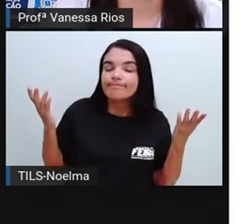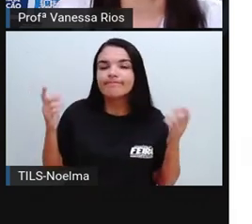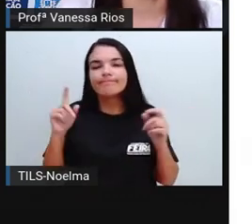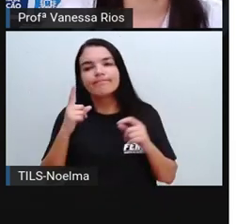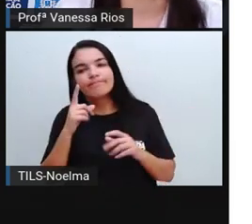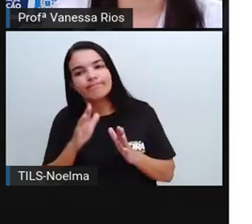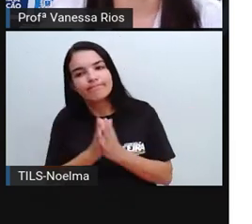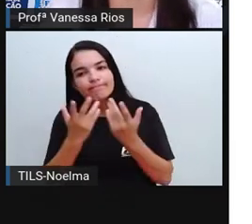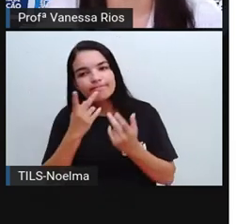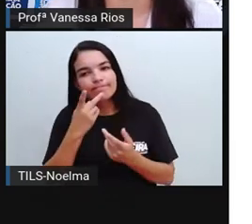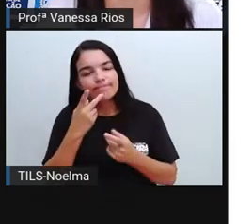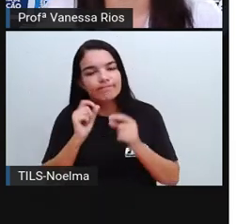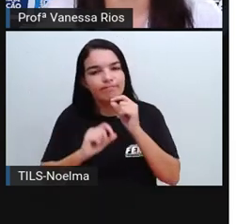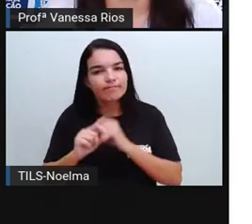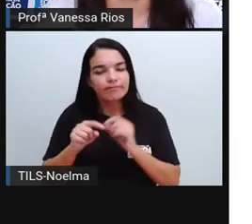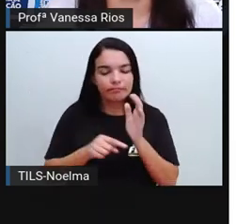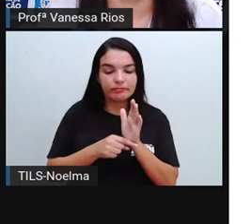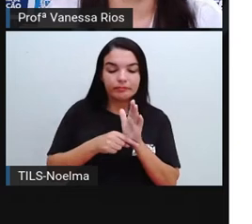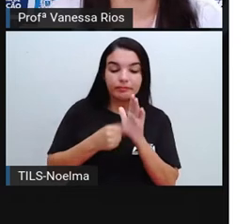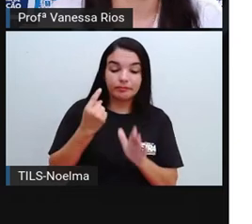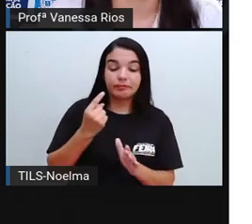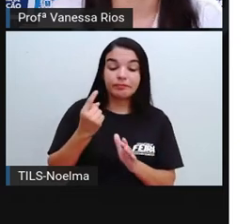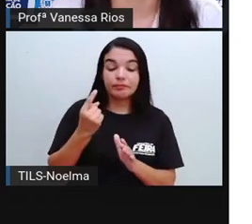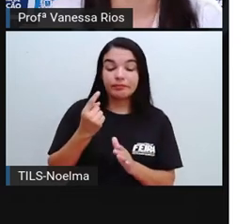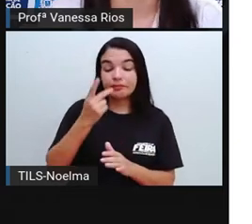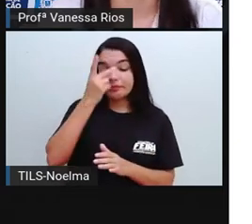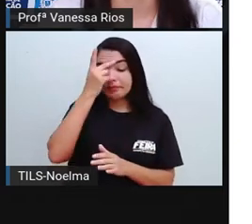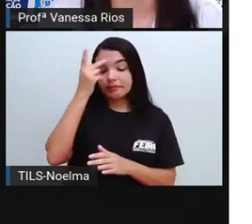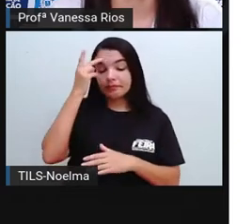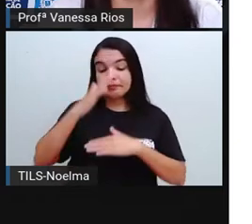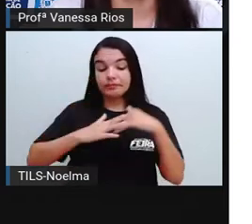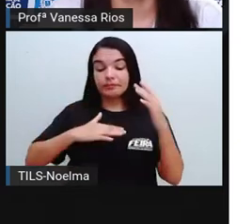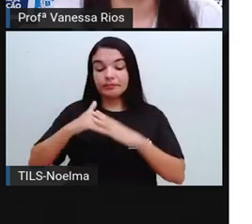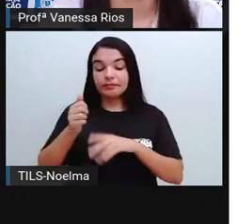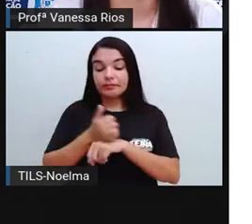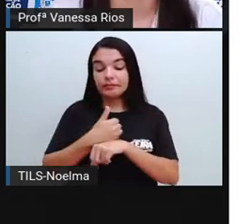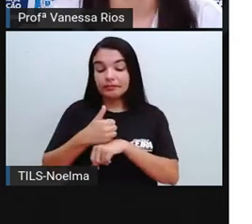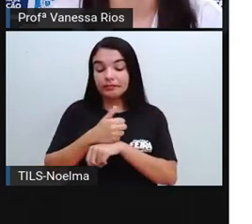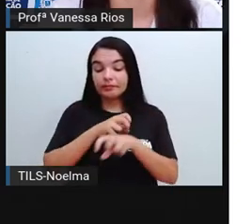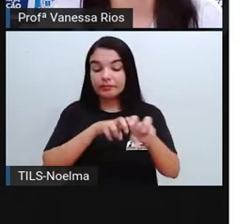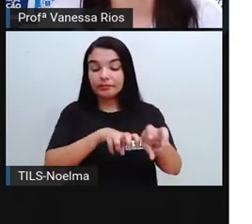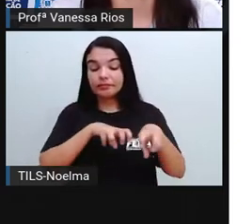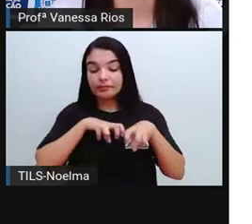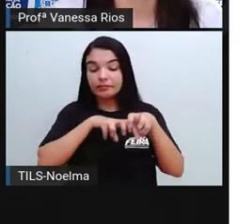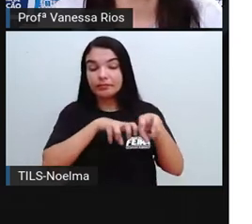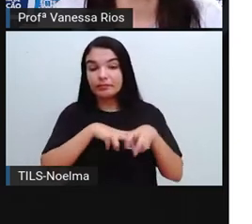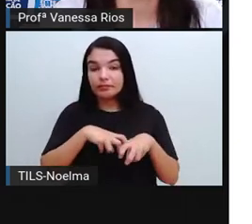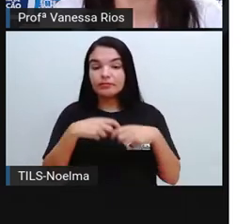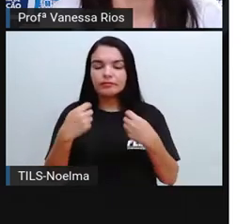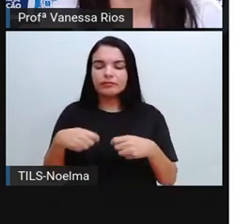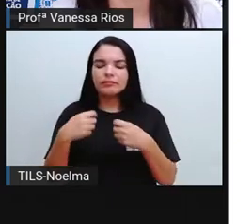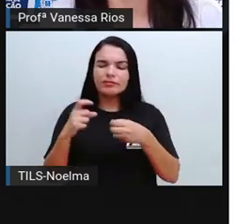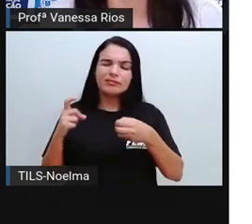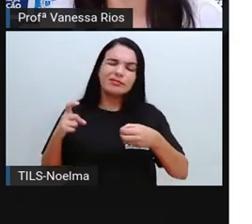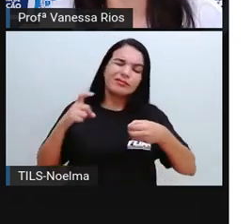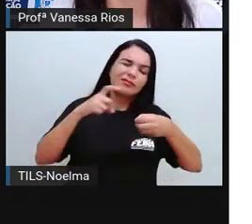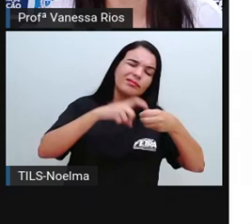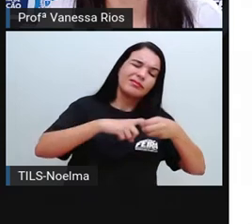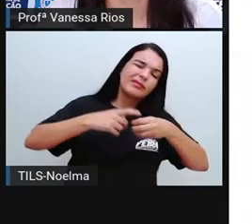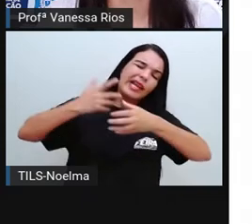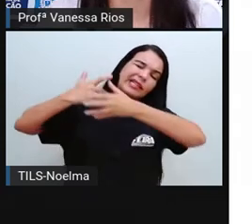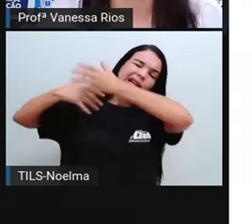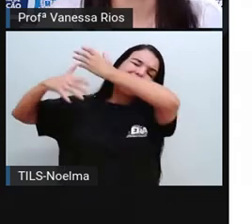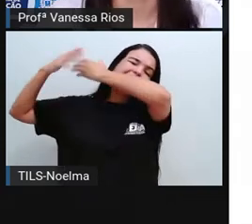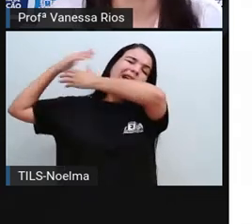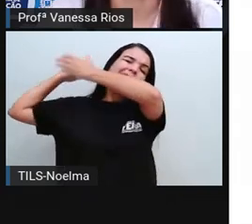quando a gente fala em primeiros agricultores, a gente tem que voltar no tempo, né? E a gente já viu isso e observar